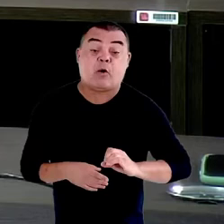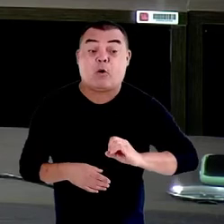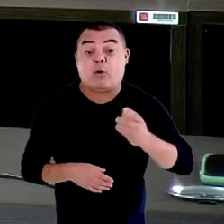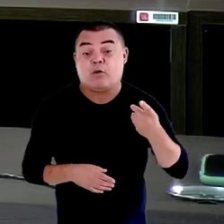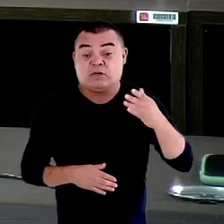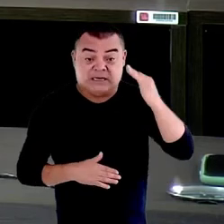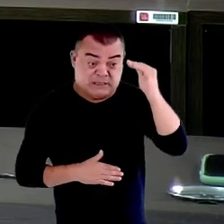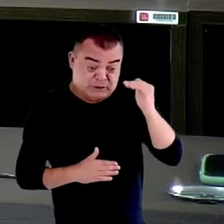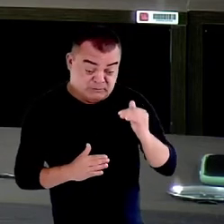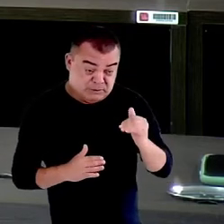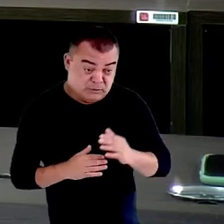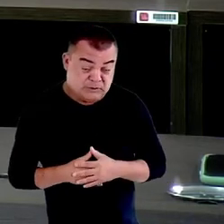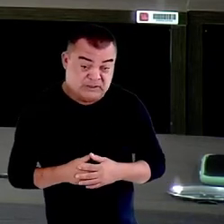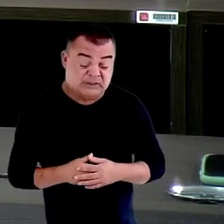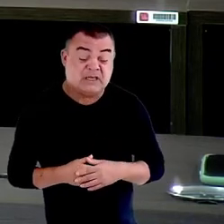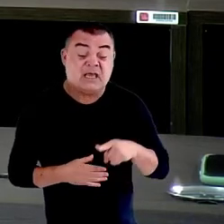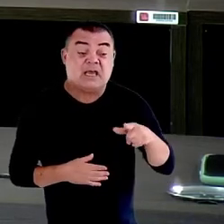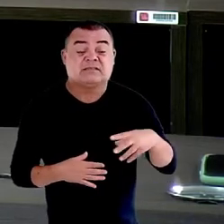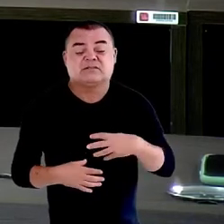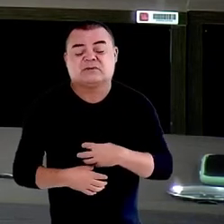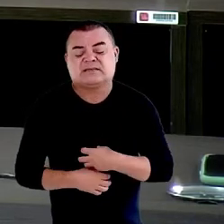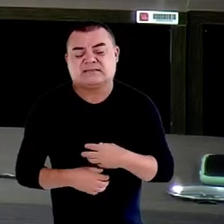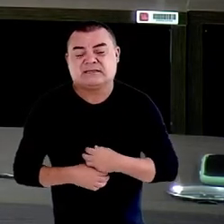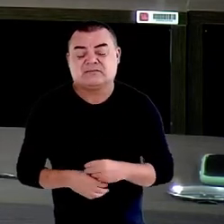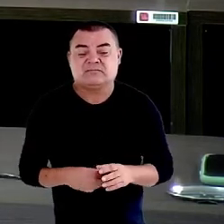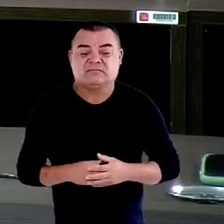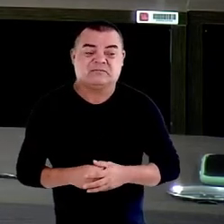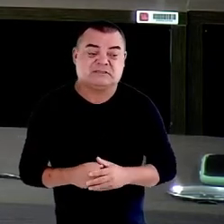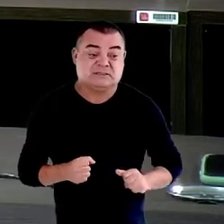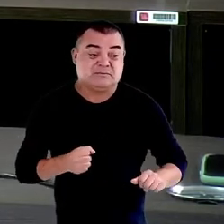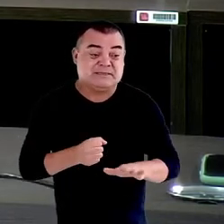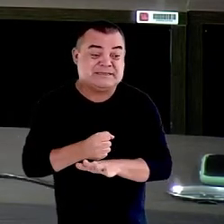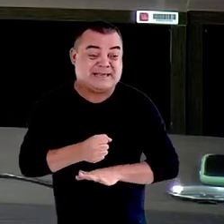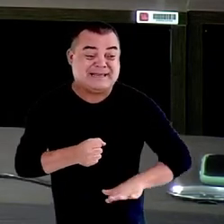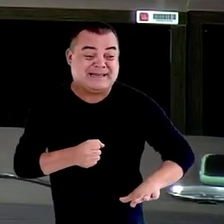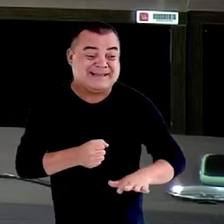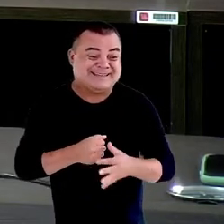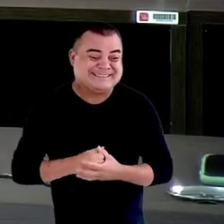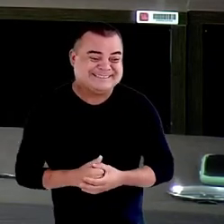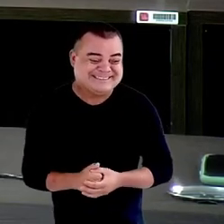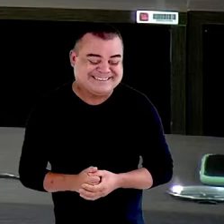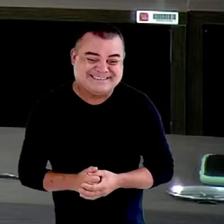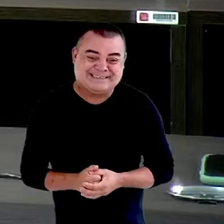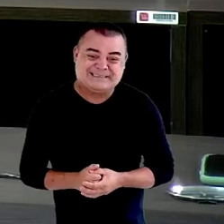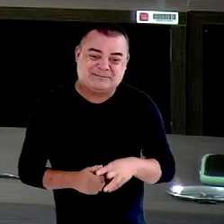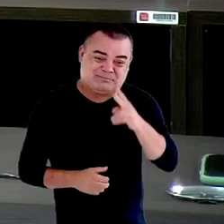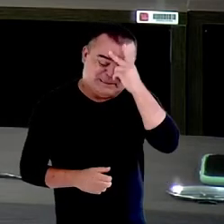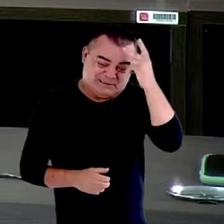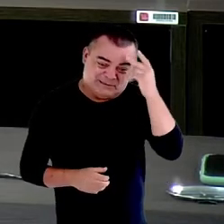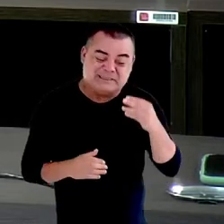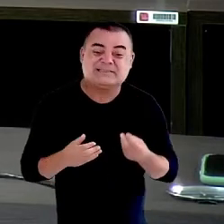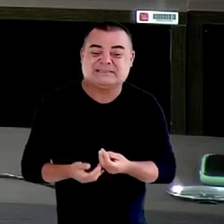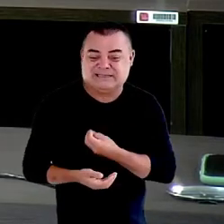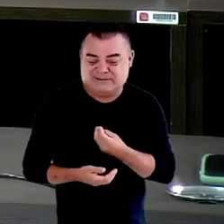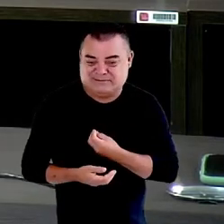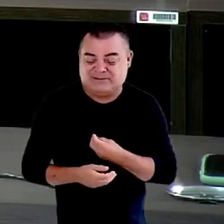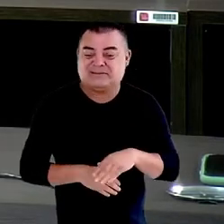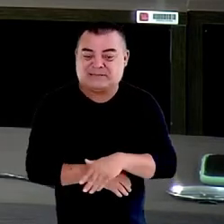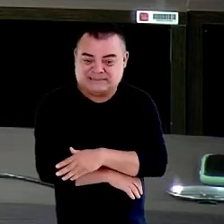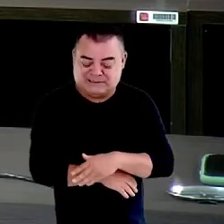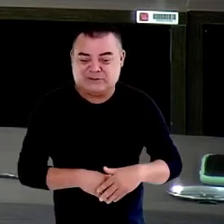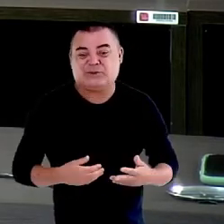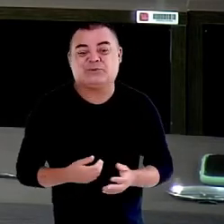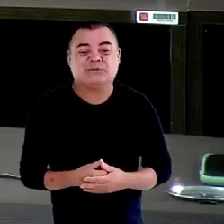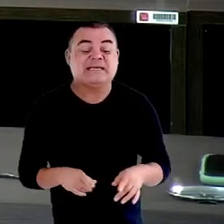sensivelmente essa situação de precariedade de pessoas que vivem em situação de rua, de pessoas